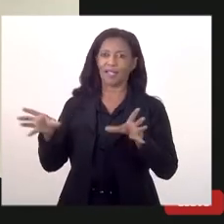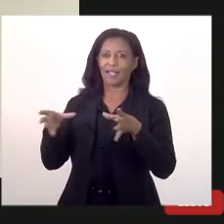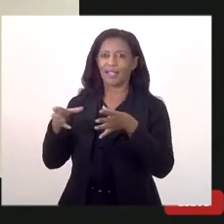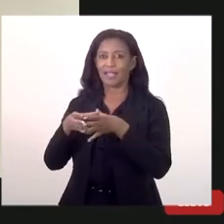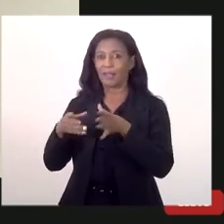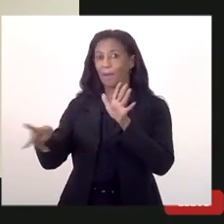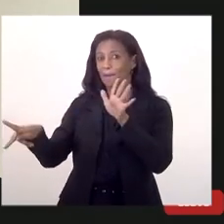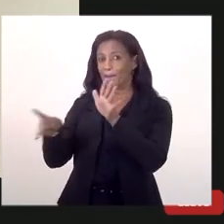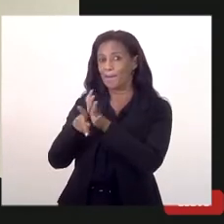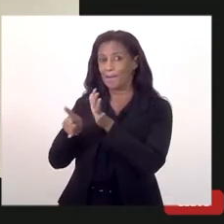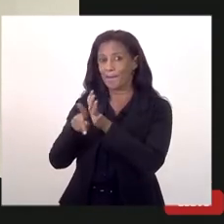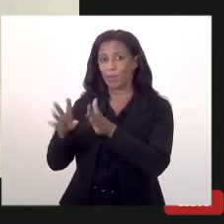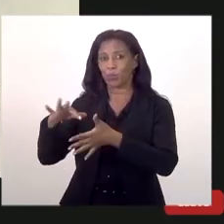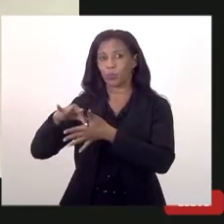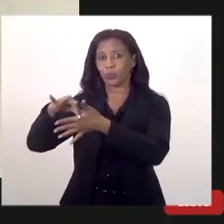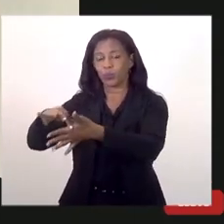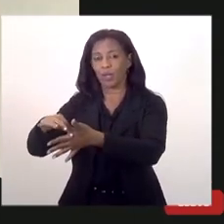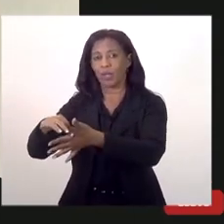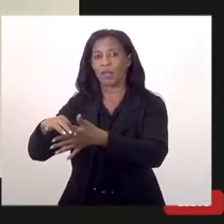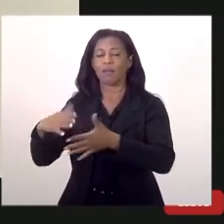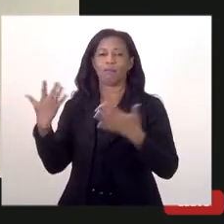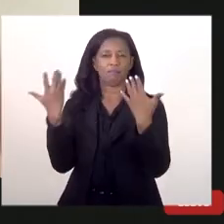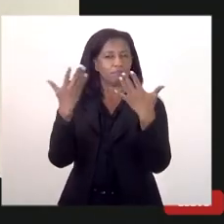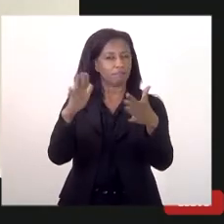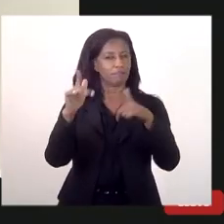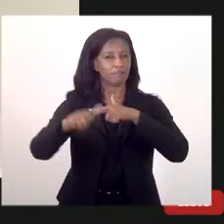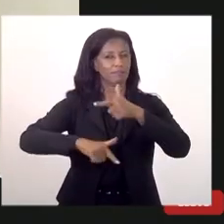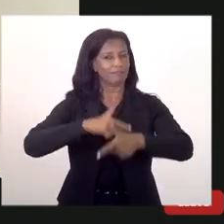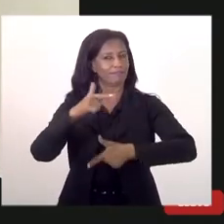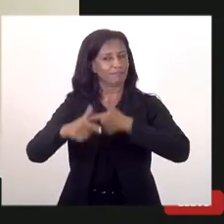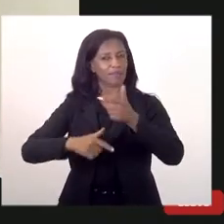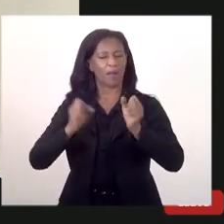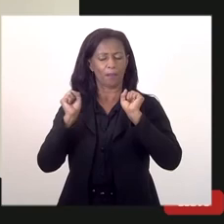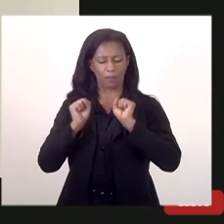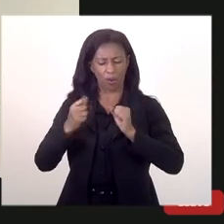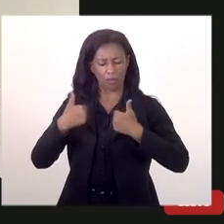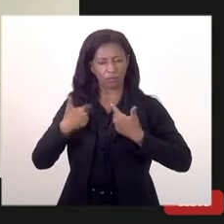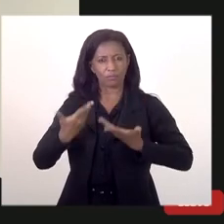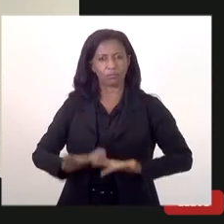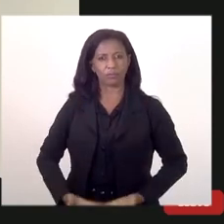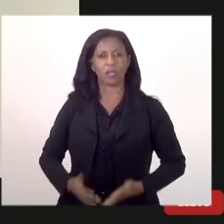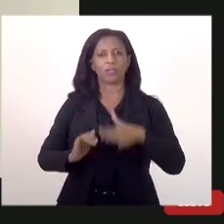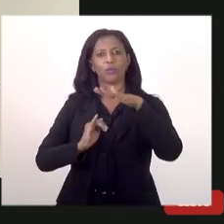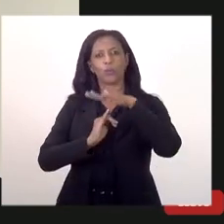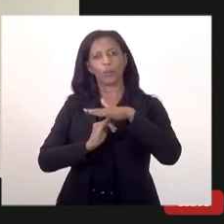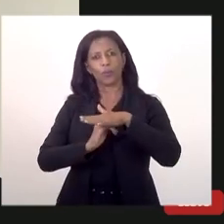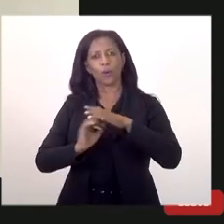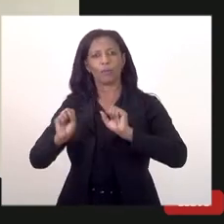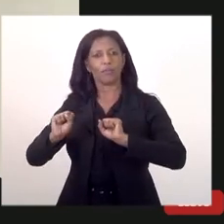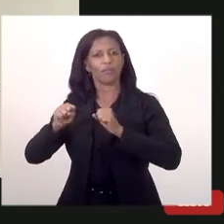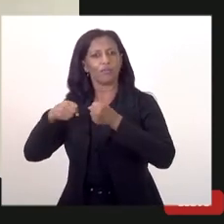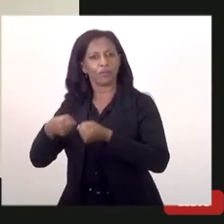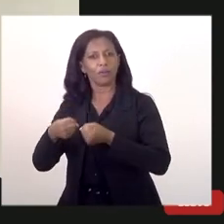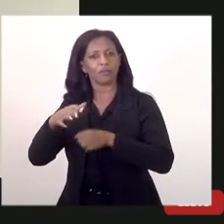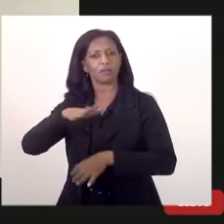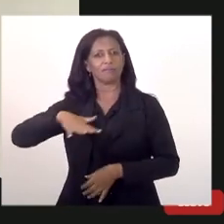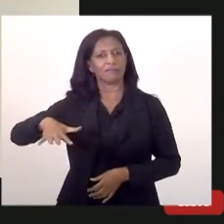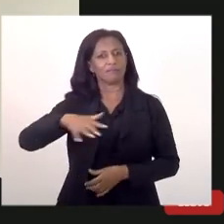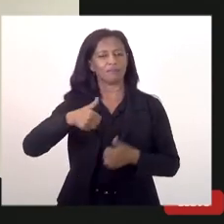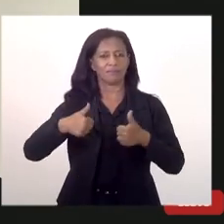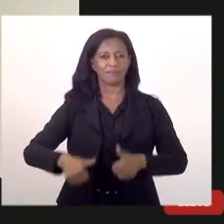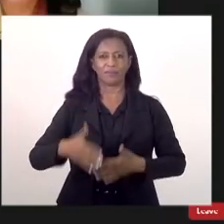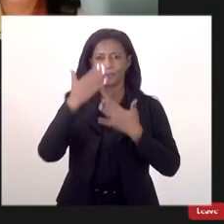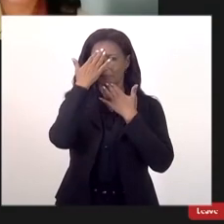executiva do fórum parabeniza o trabalho e contem comigo contem com as nossas instituições para fortalecer esse espaço aqui muito